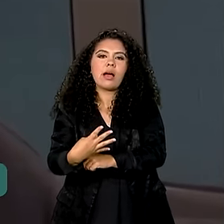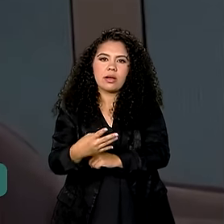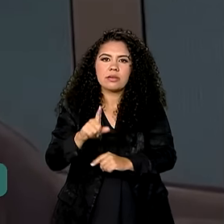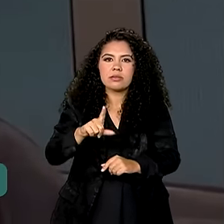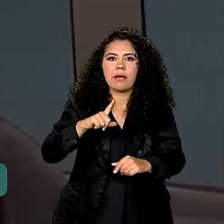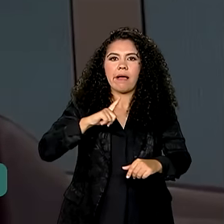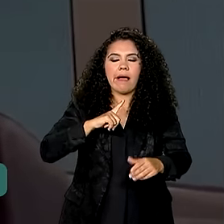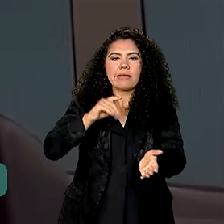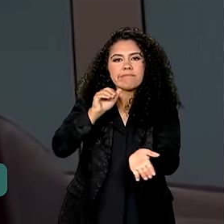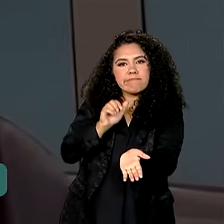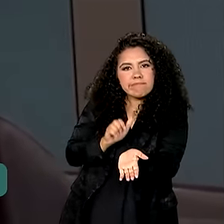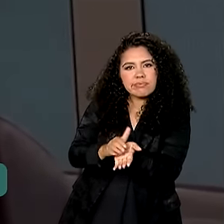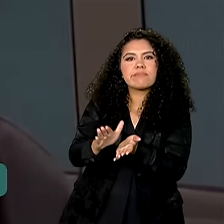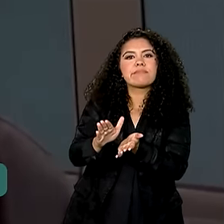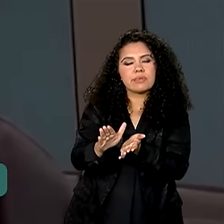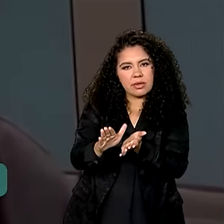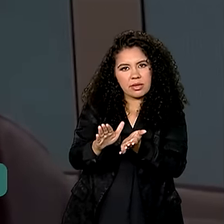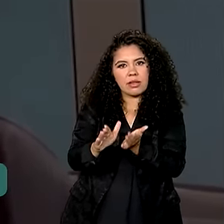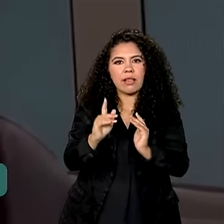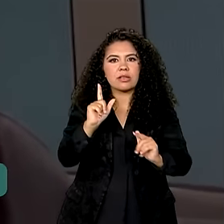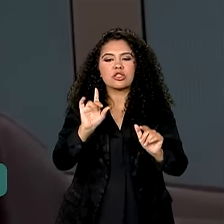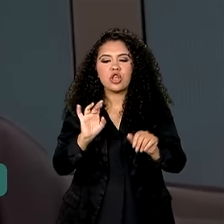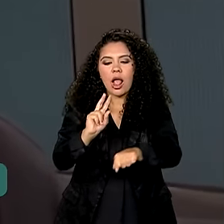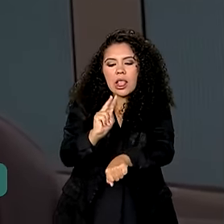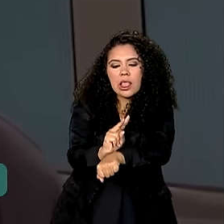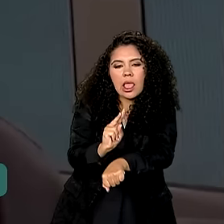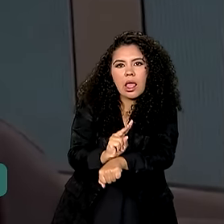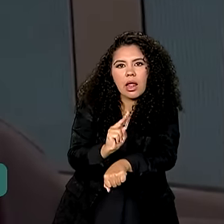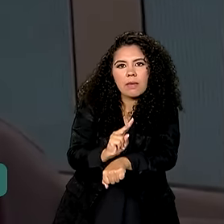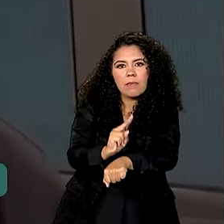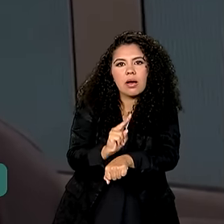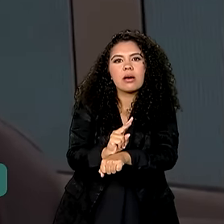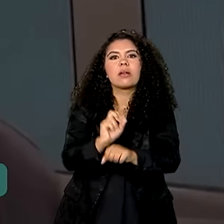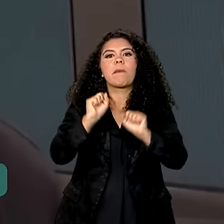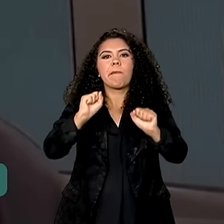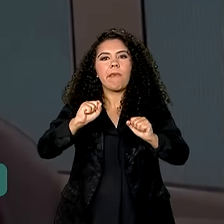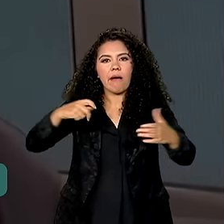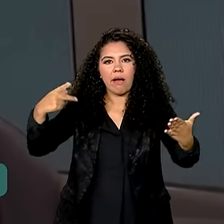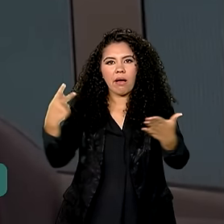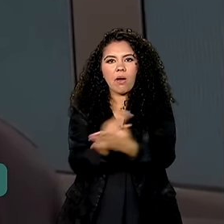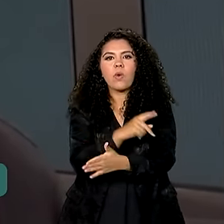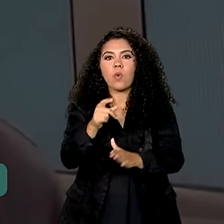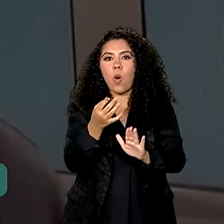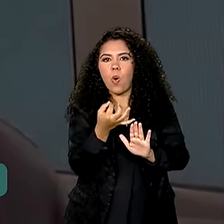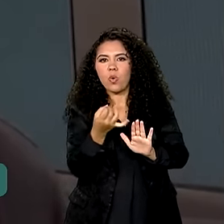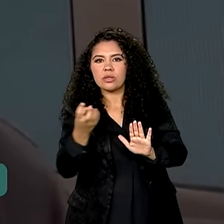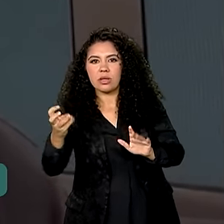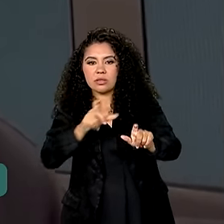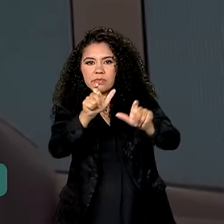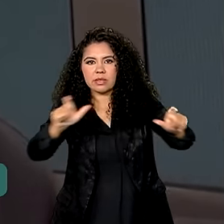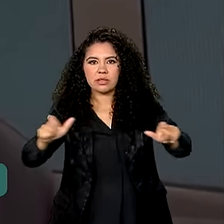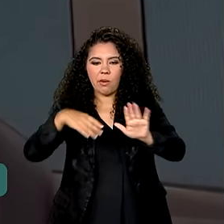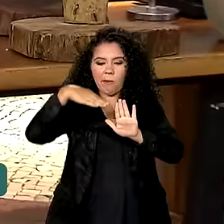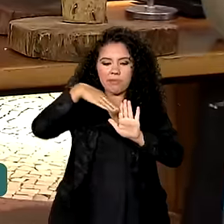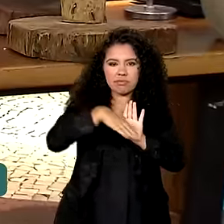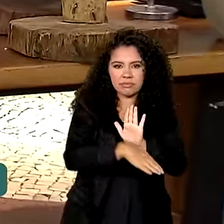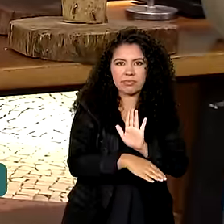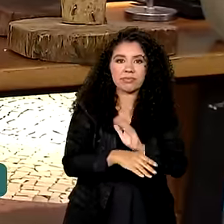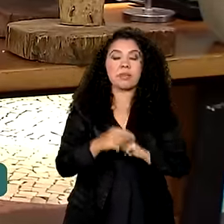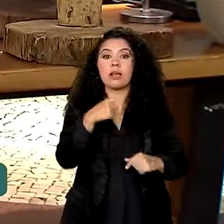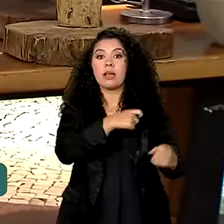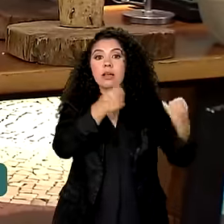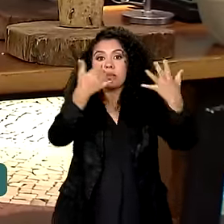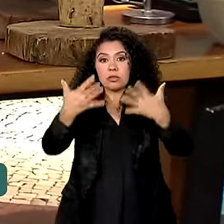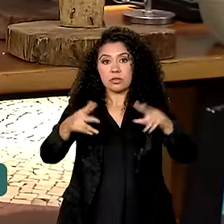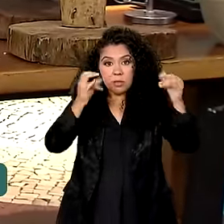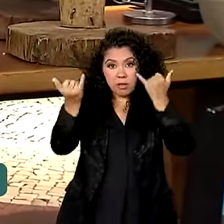é dispensada, fazendo, portanto, aumentar a pressão do número de pessoas que procuram trabalho. Ainda de